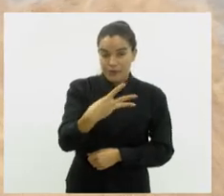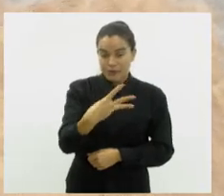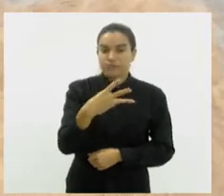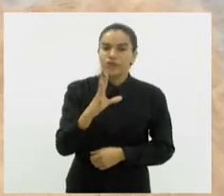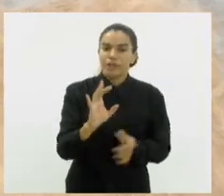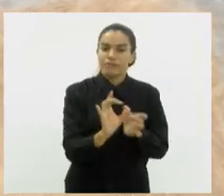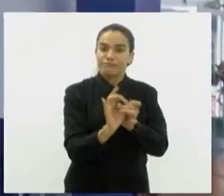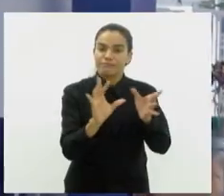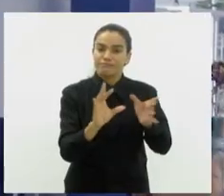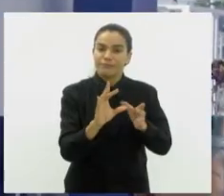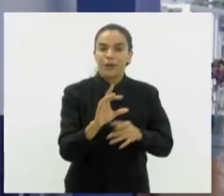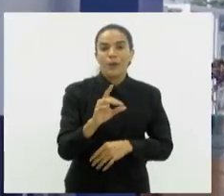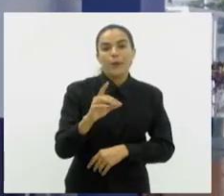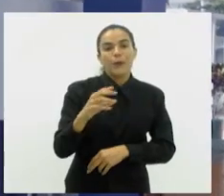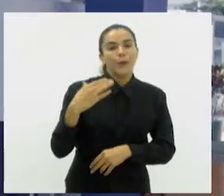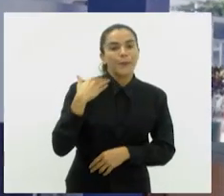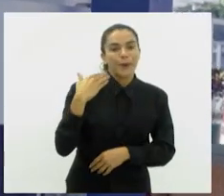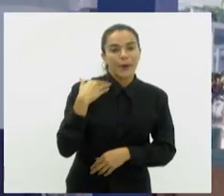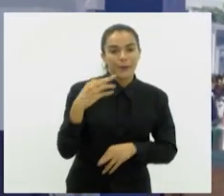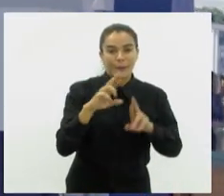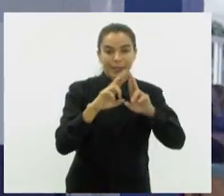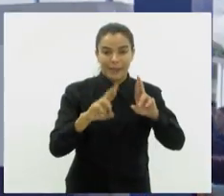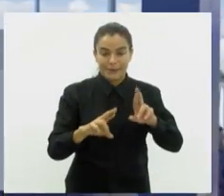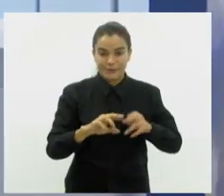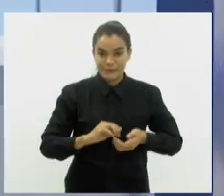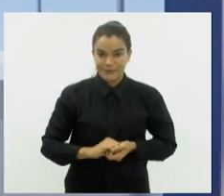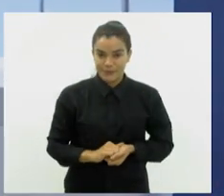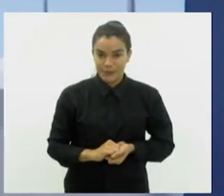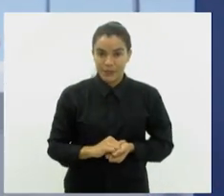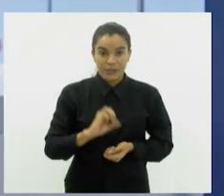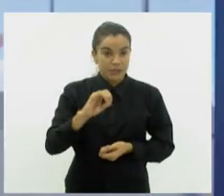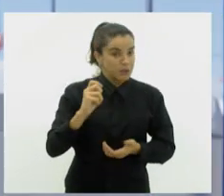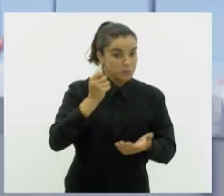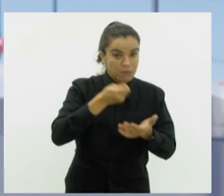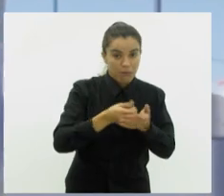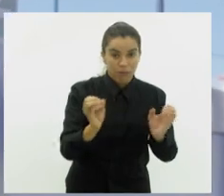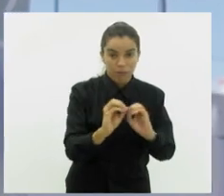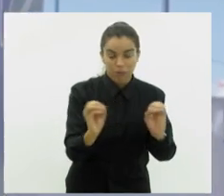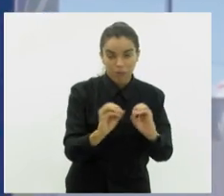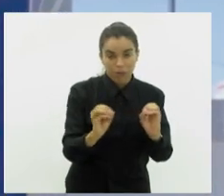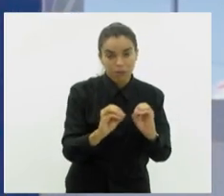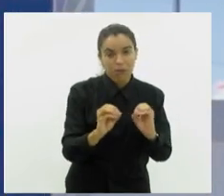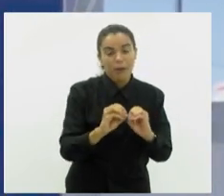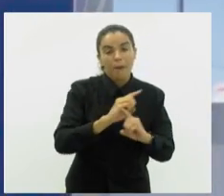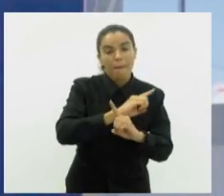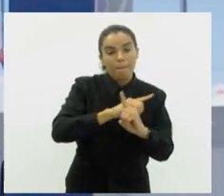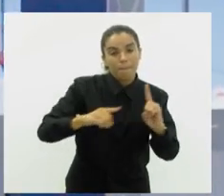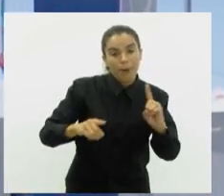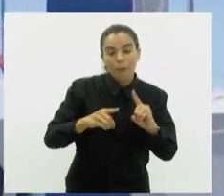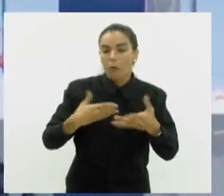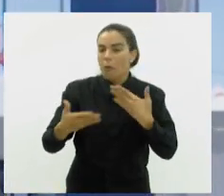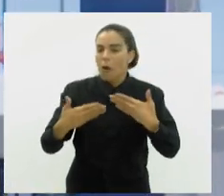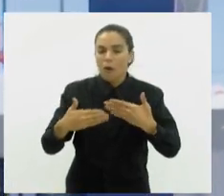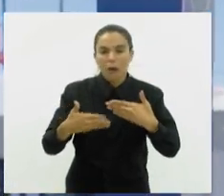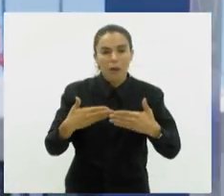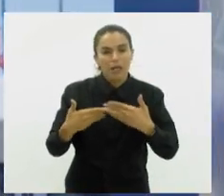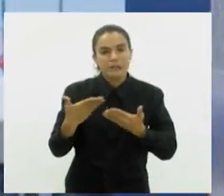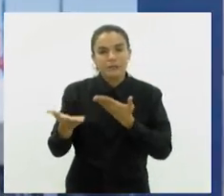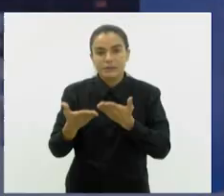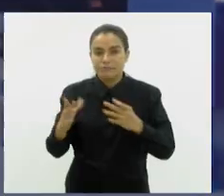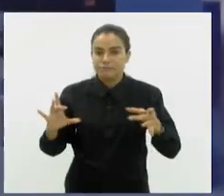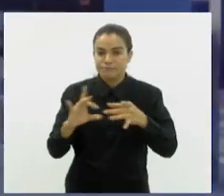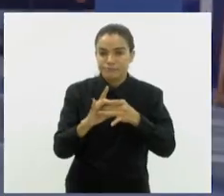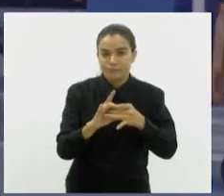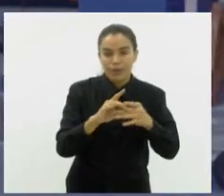disponível no Bradesco, e a deste ano virá em maio. O não pagamento impedirá a realização de qualquer serviço relacionado ao veículo,